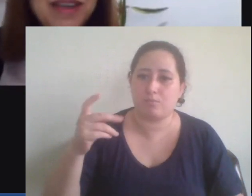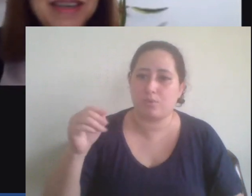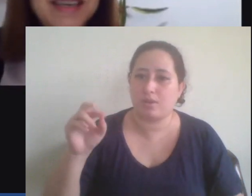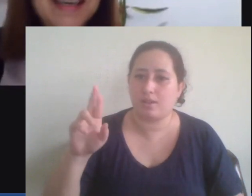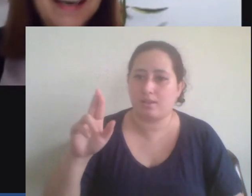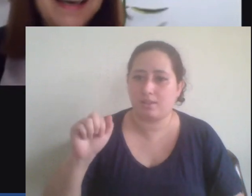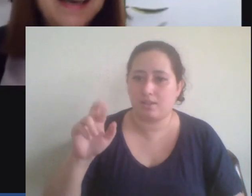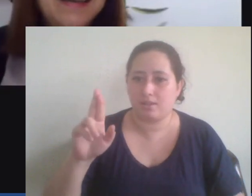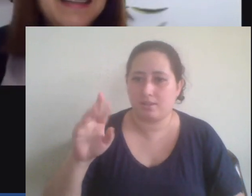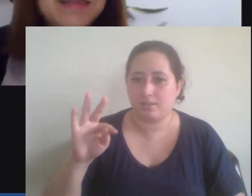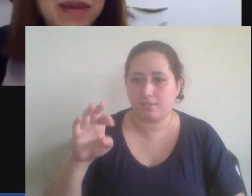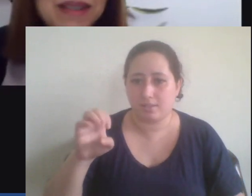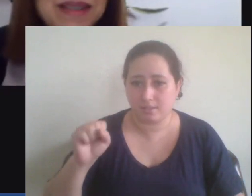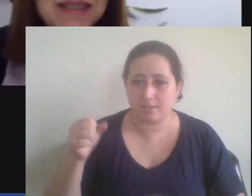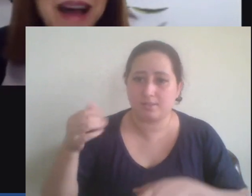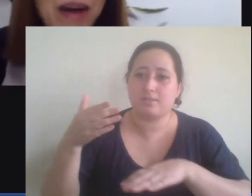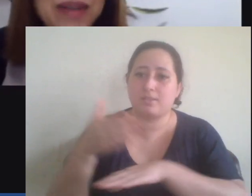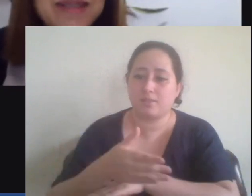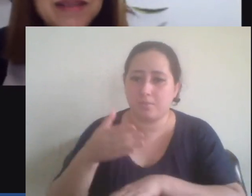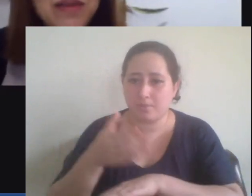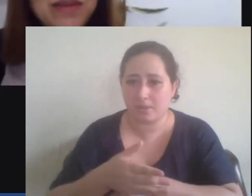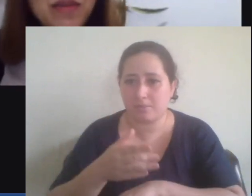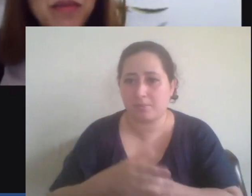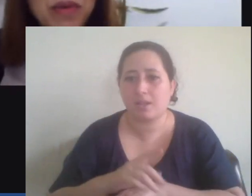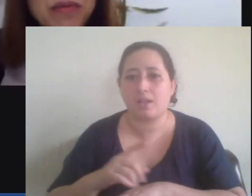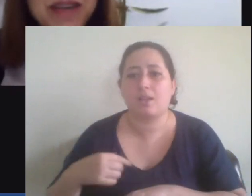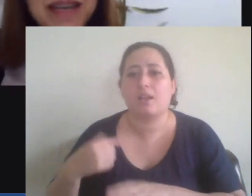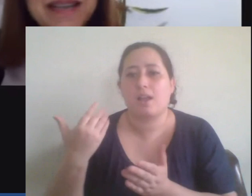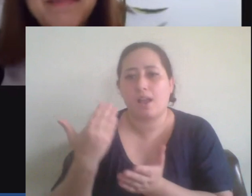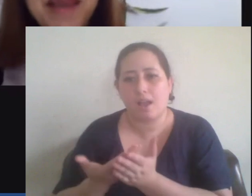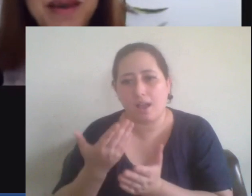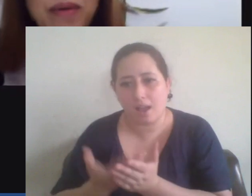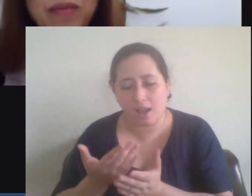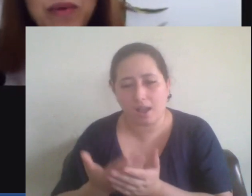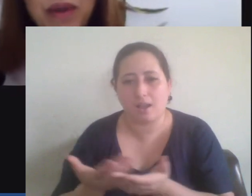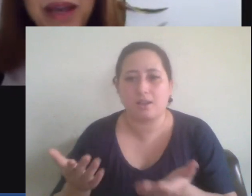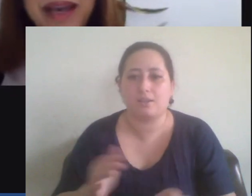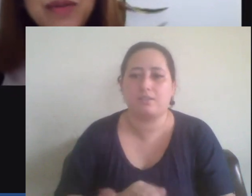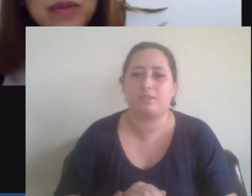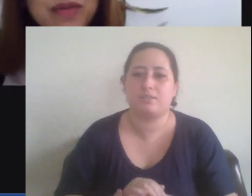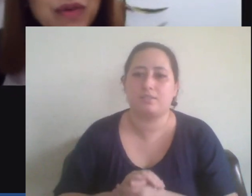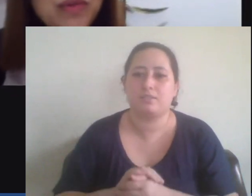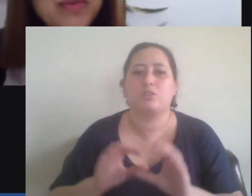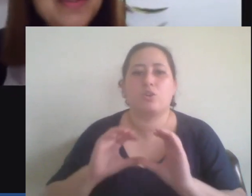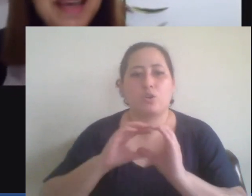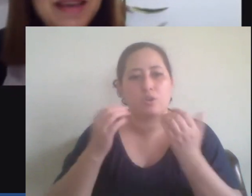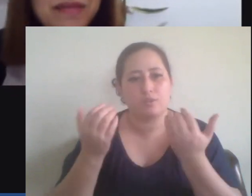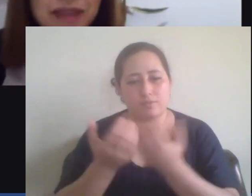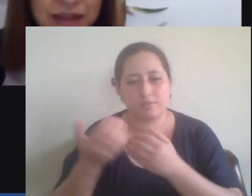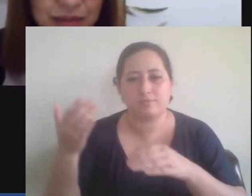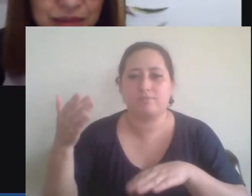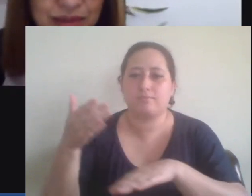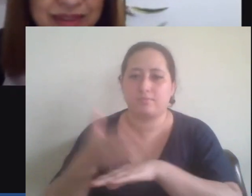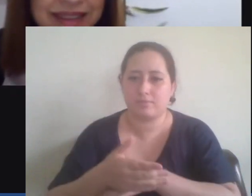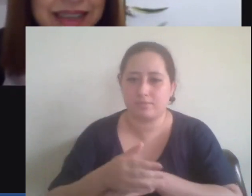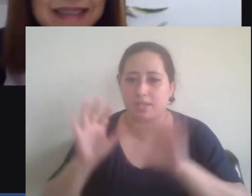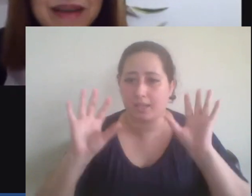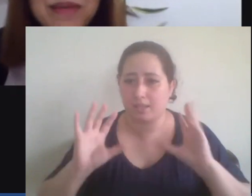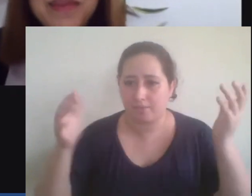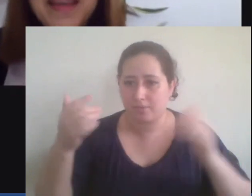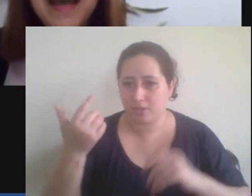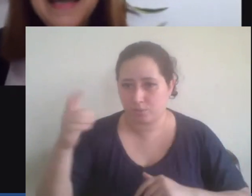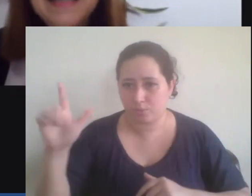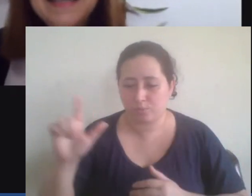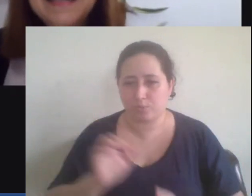ativamente aqui das nossas aulas das nossas web conferências bem como dos outros eventos